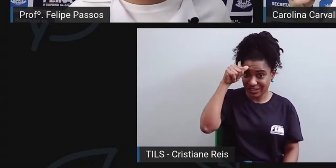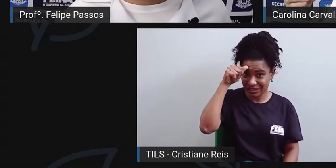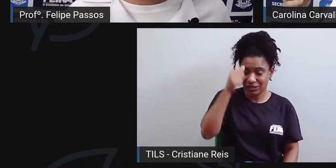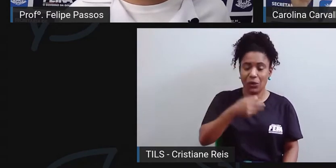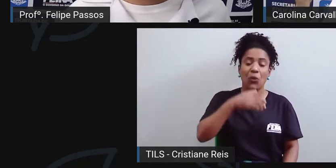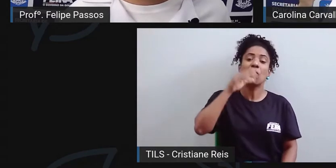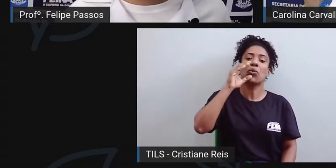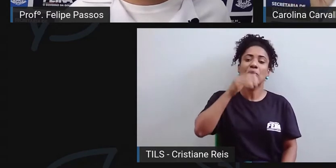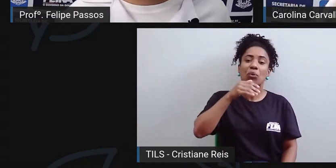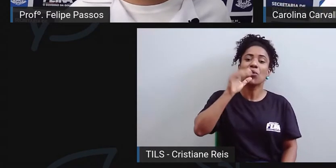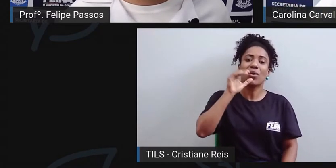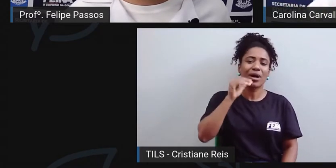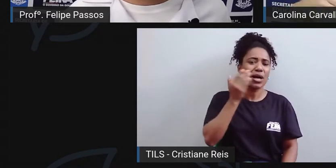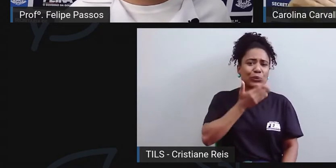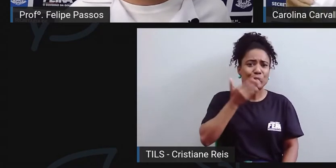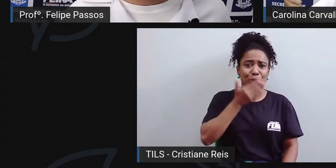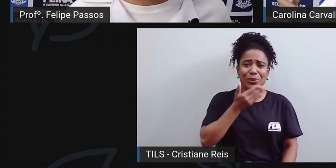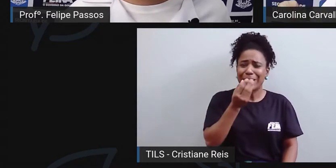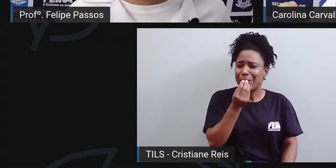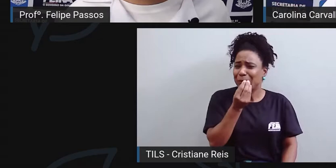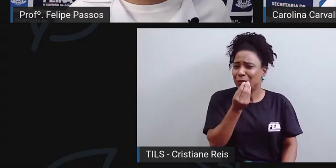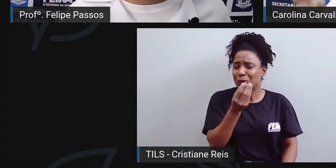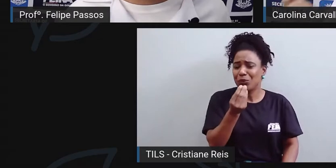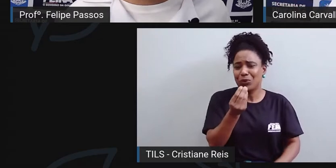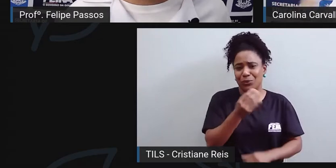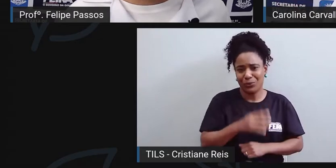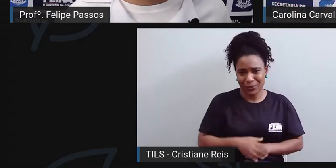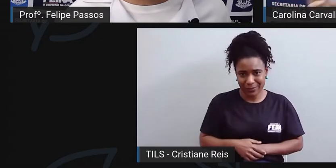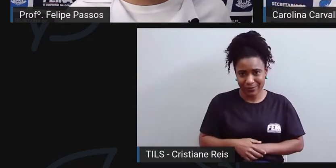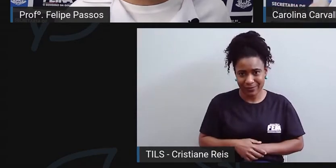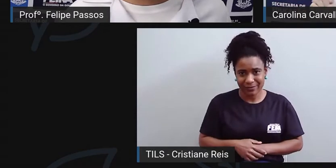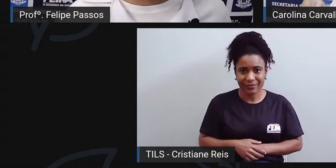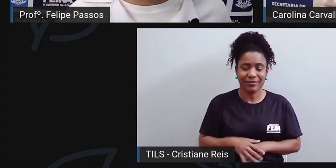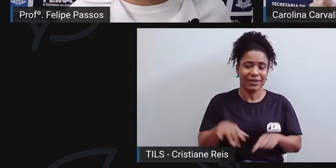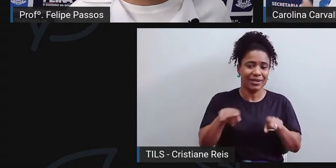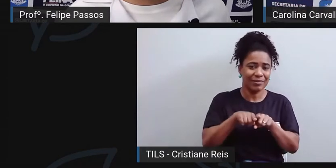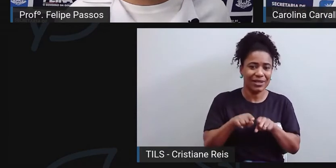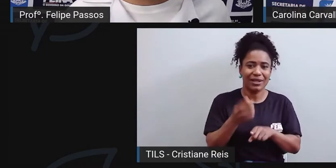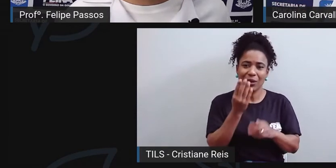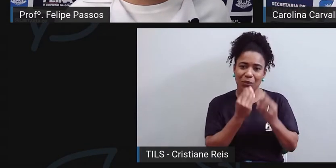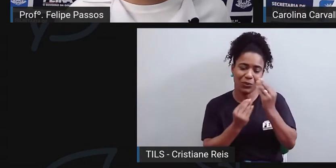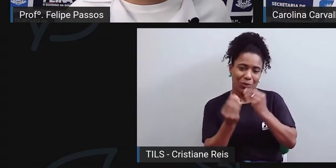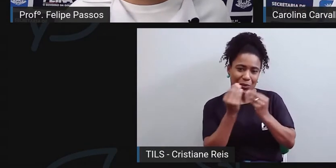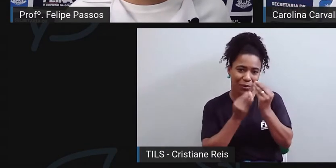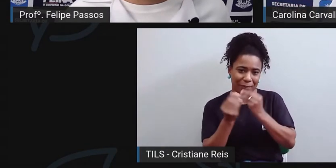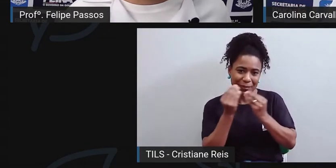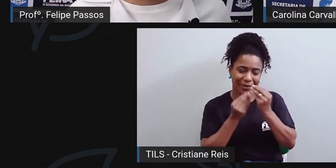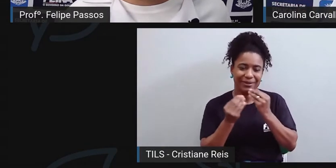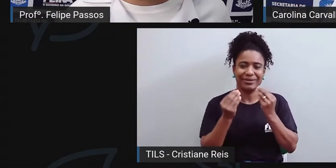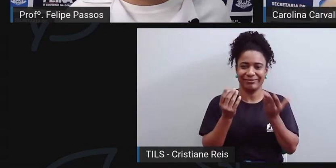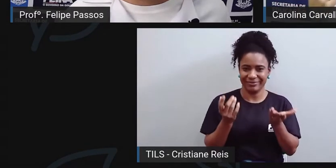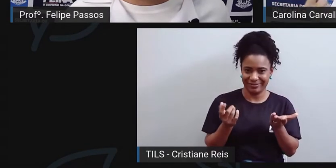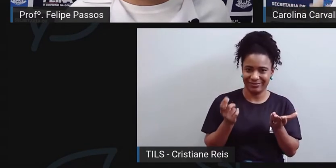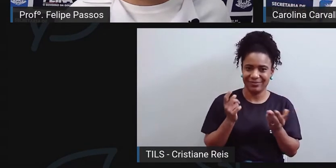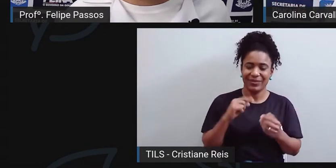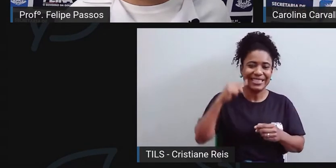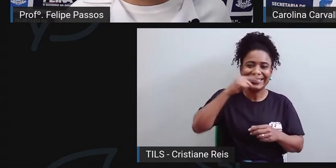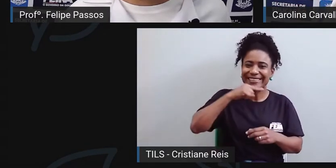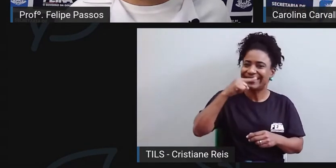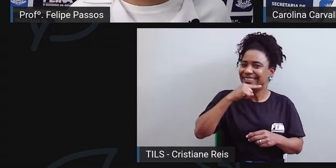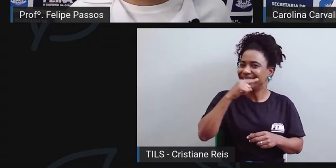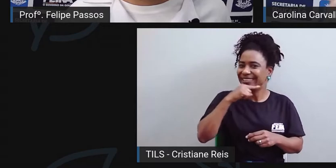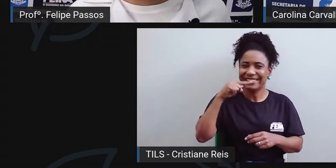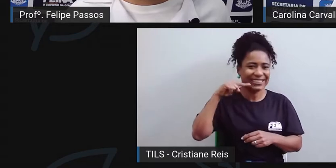açúcar, uma frequência muito grande também. Então, toda hora você está lá comendo, beliscando alguma coisa, e não faz a